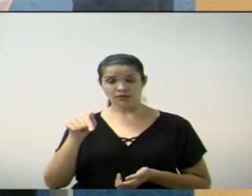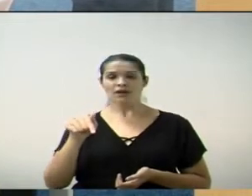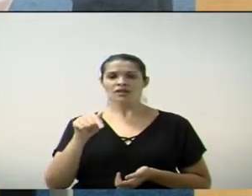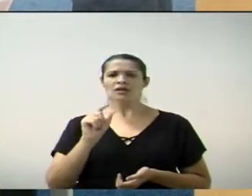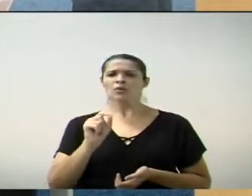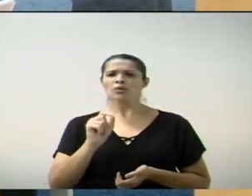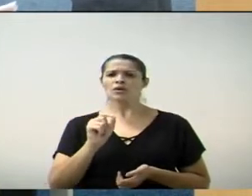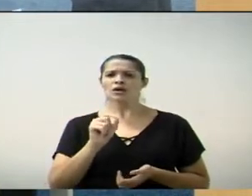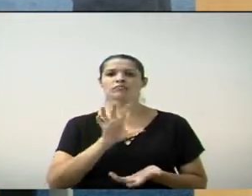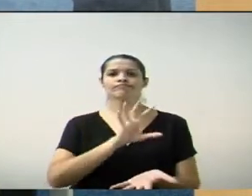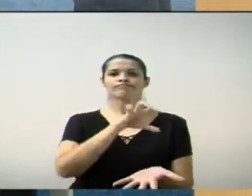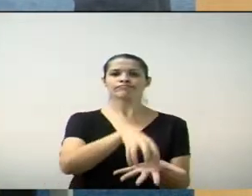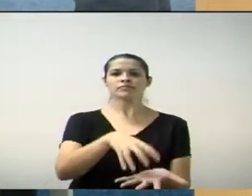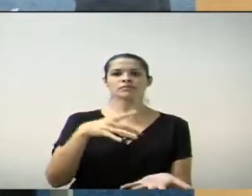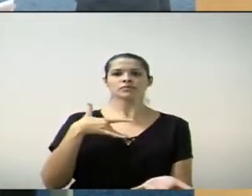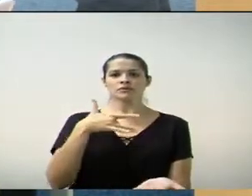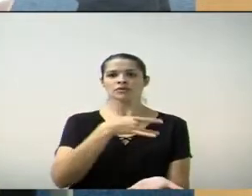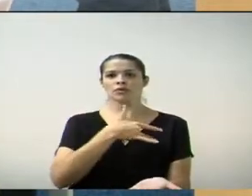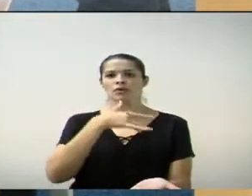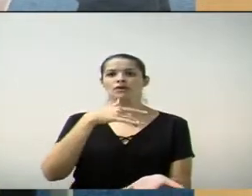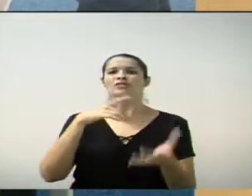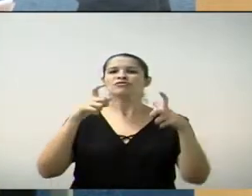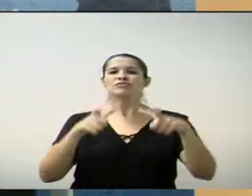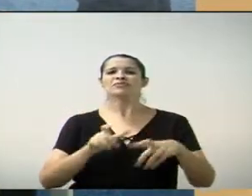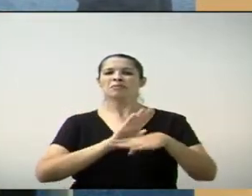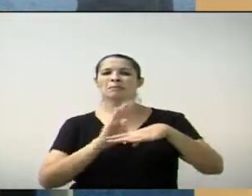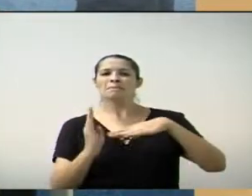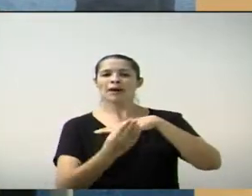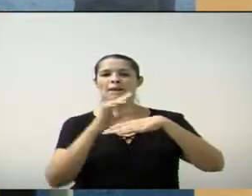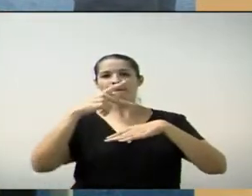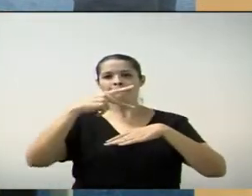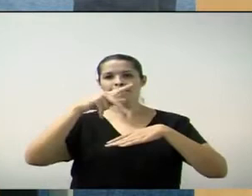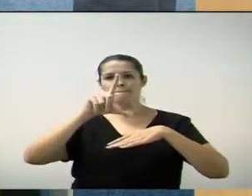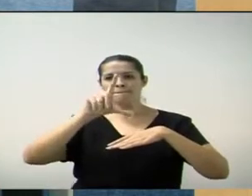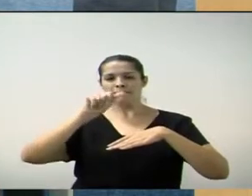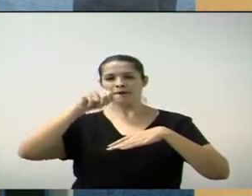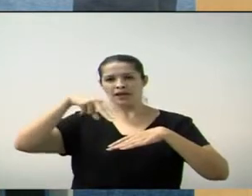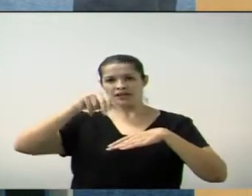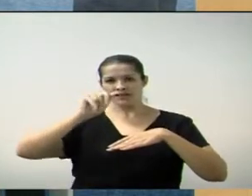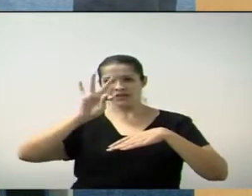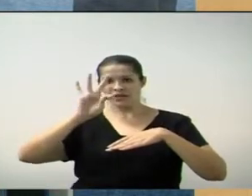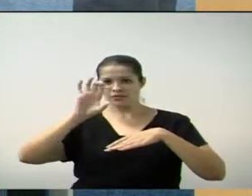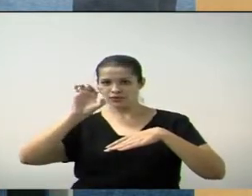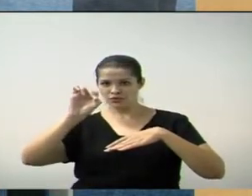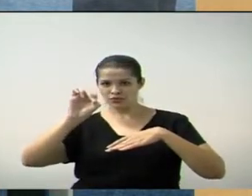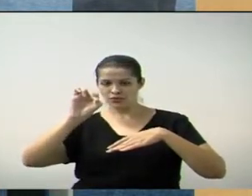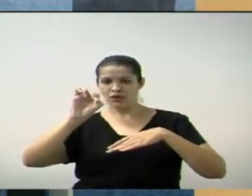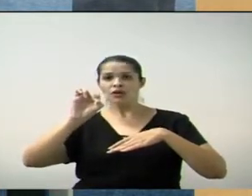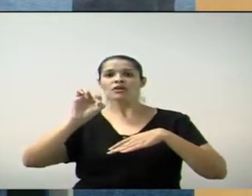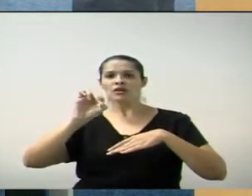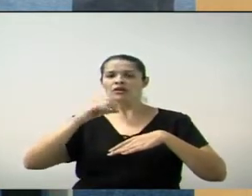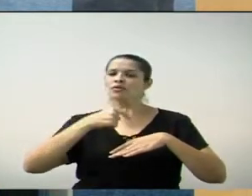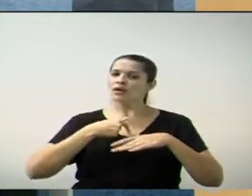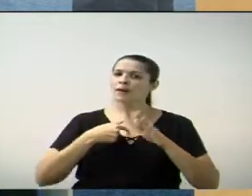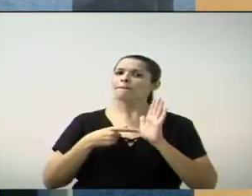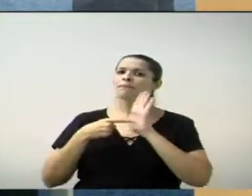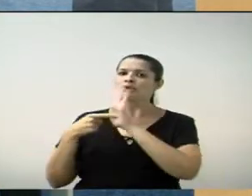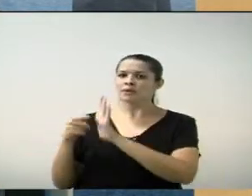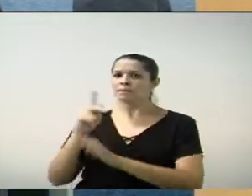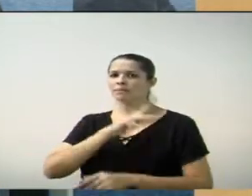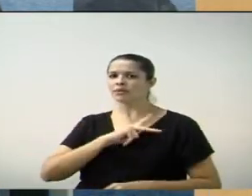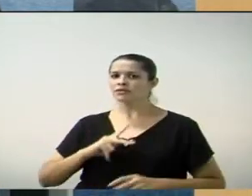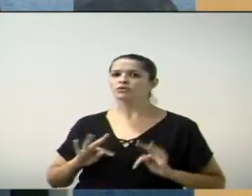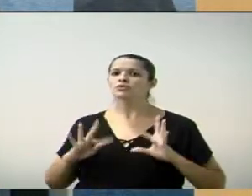do Planalto. Também tenho o prazer de deixar registrado aqui para o senhor presidente, os nobres colegas, todos